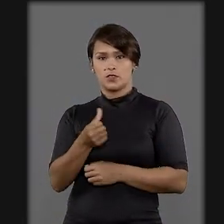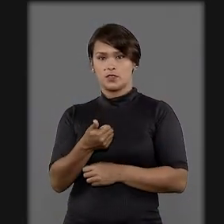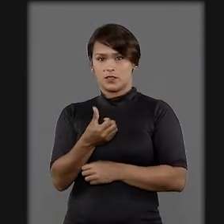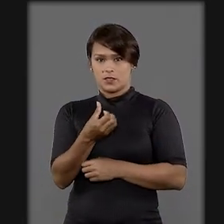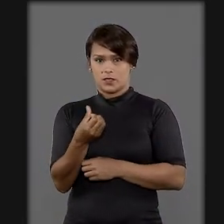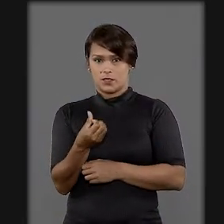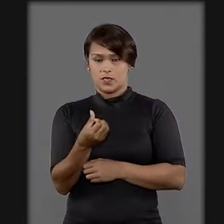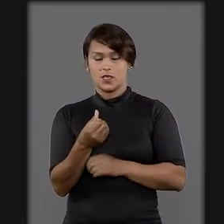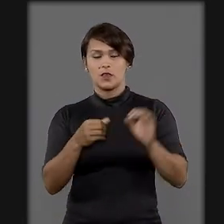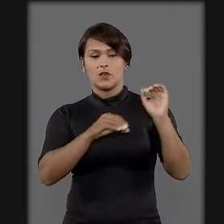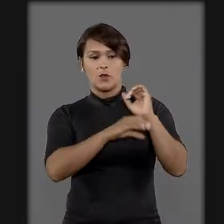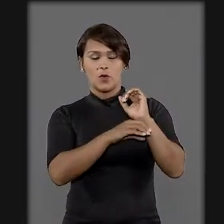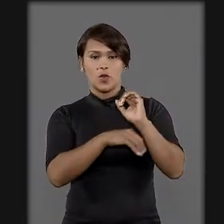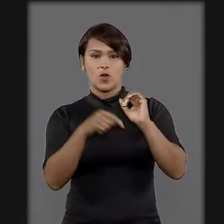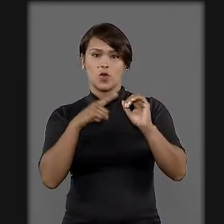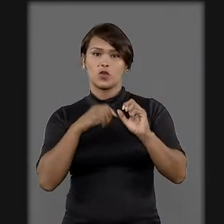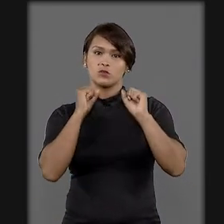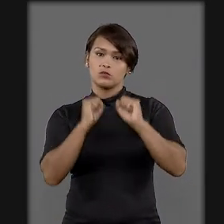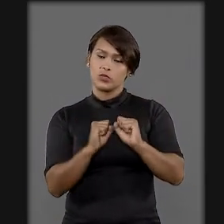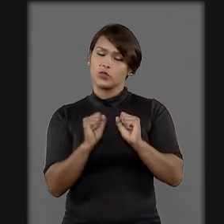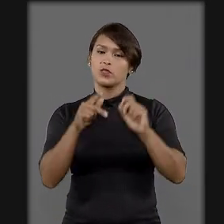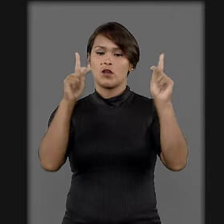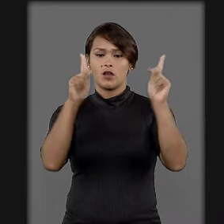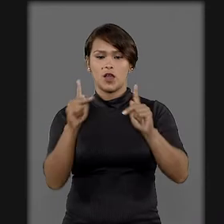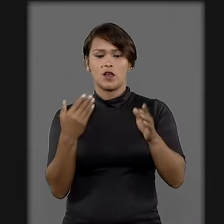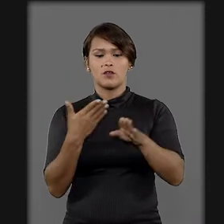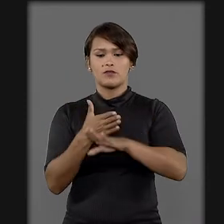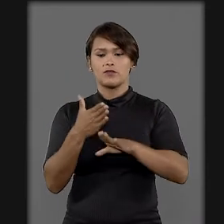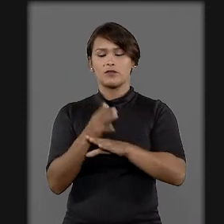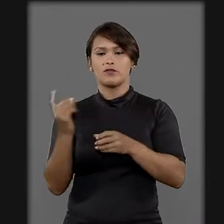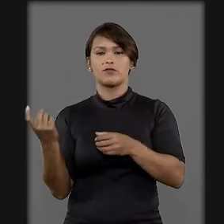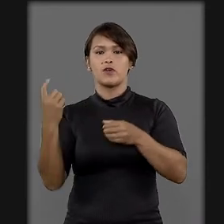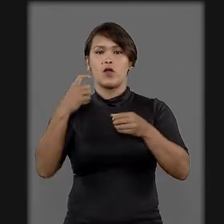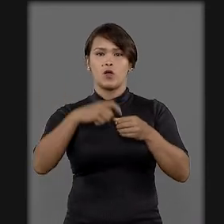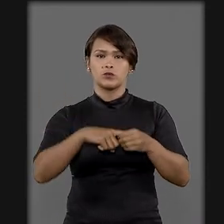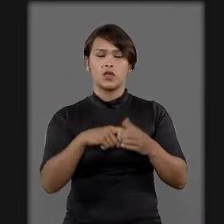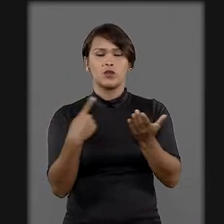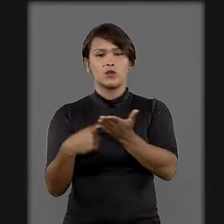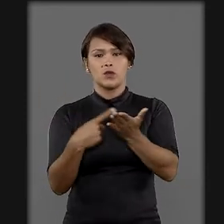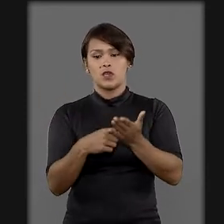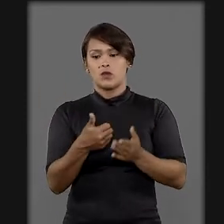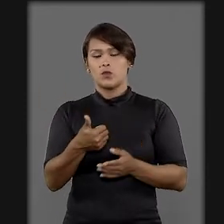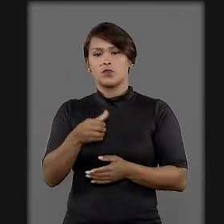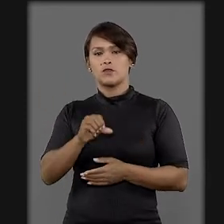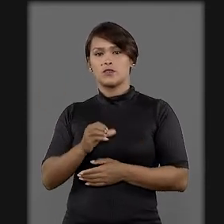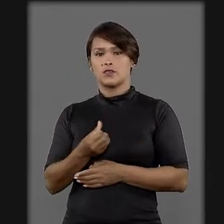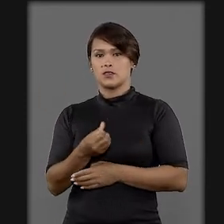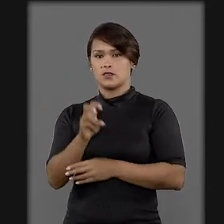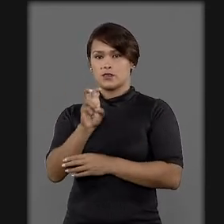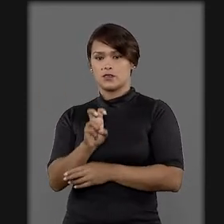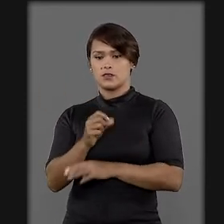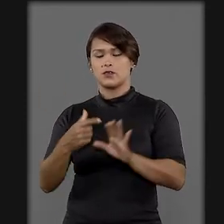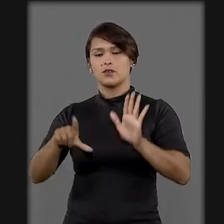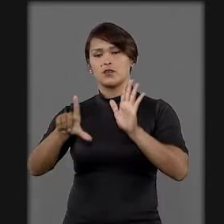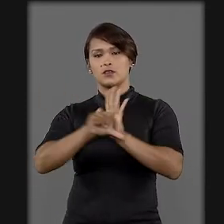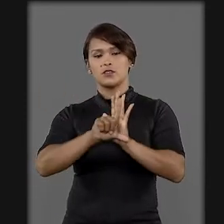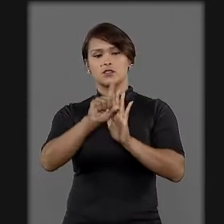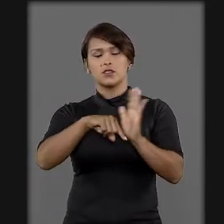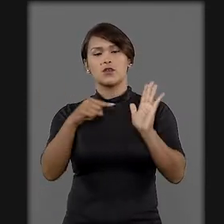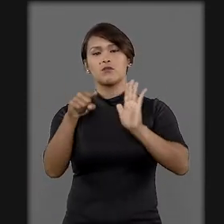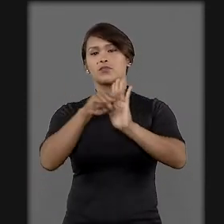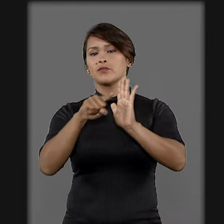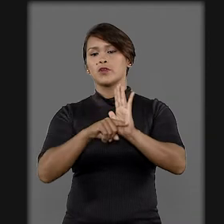1916, pelo Código Civil, era passível a revogação consensual. Em 1965, a